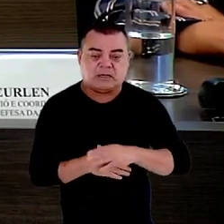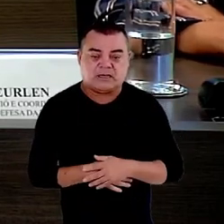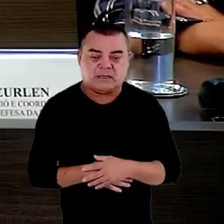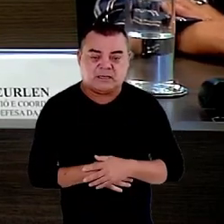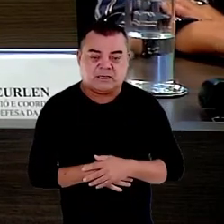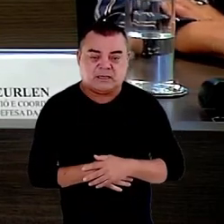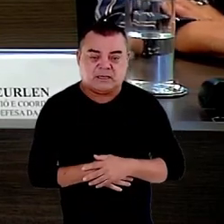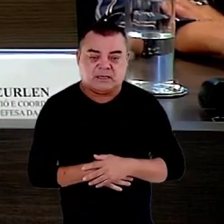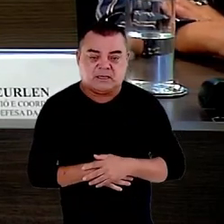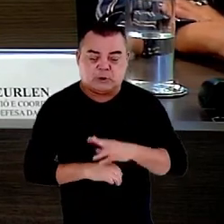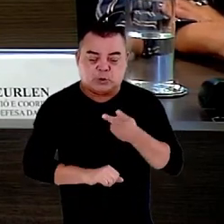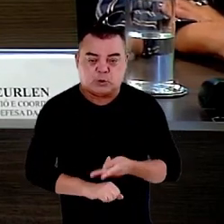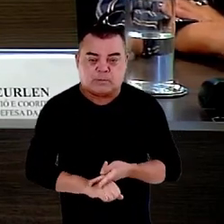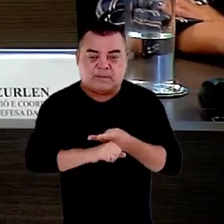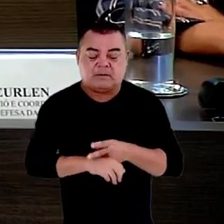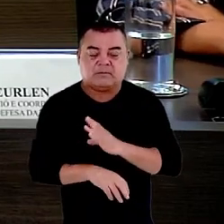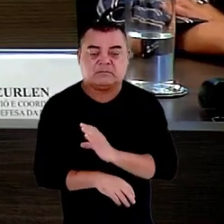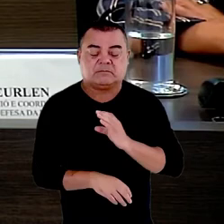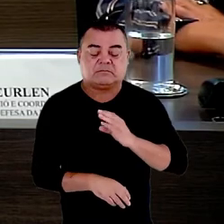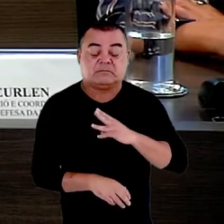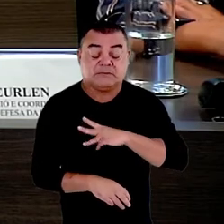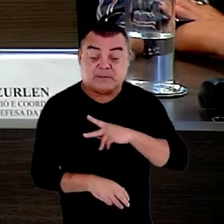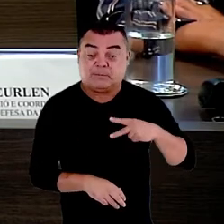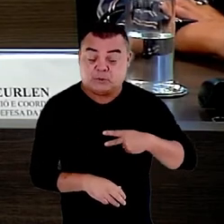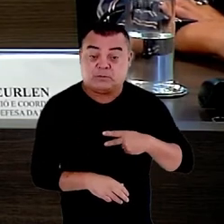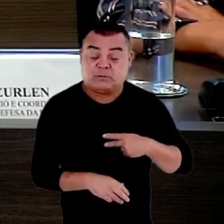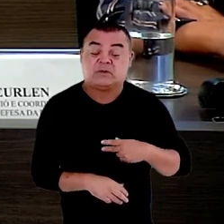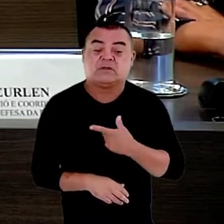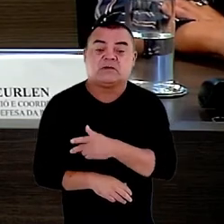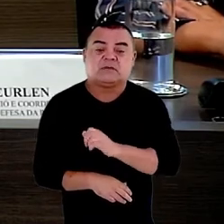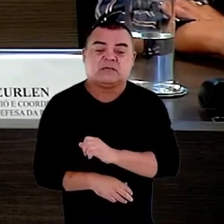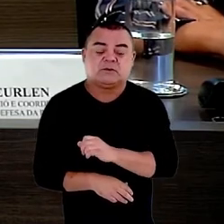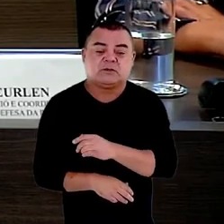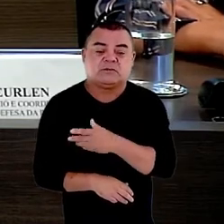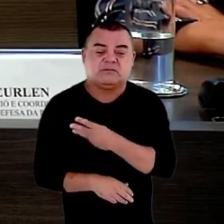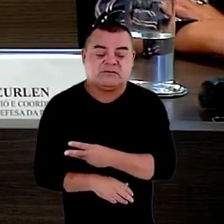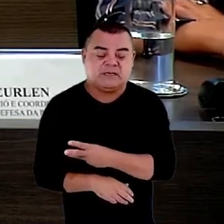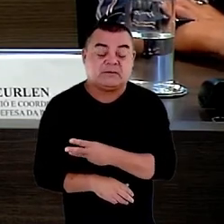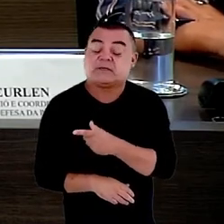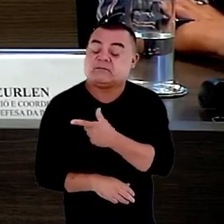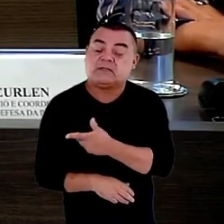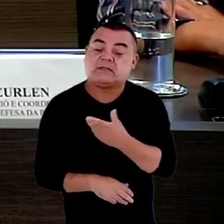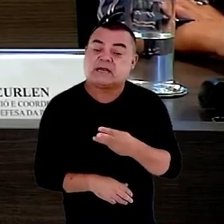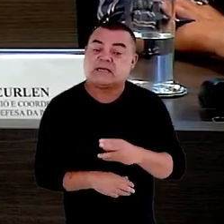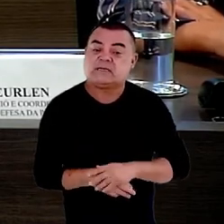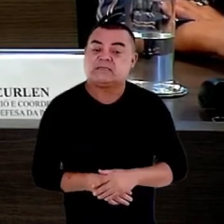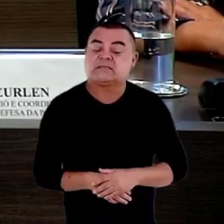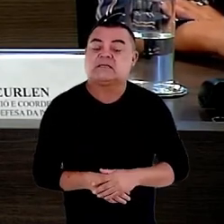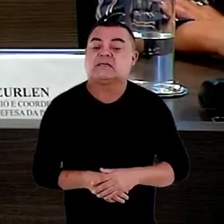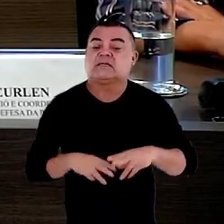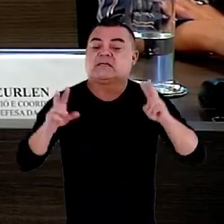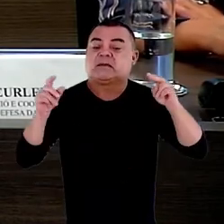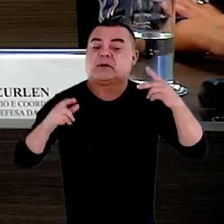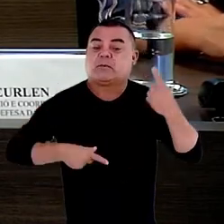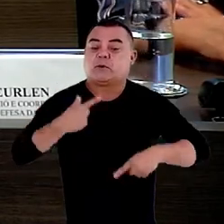CNMP 2023 na categoria especial temática anual políticas de